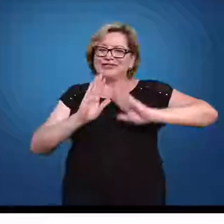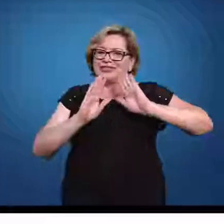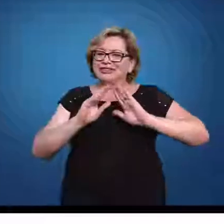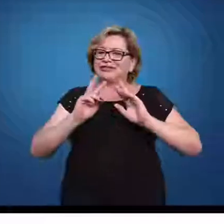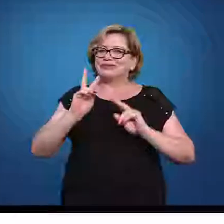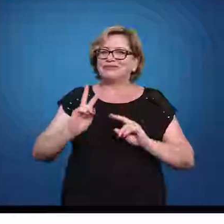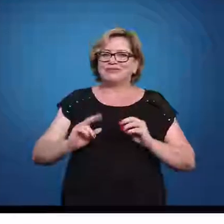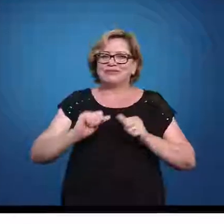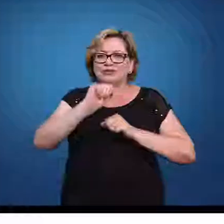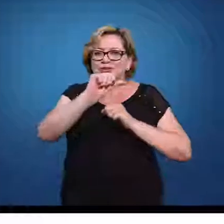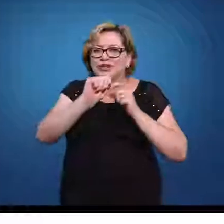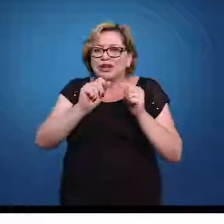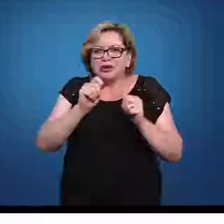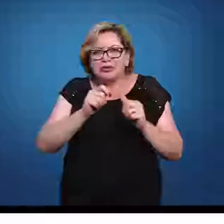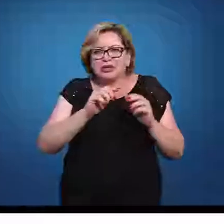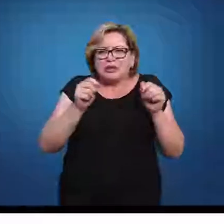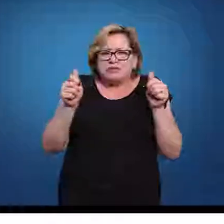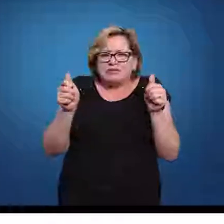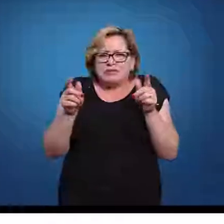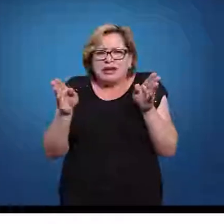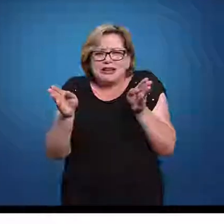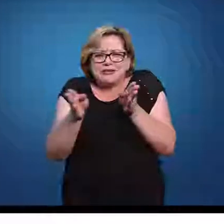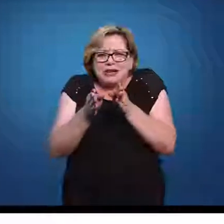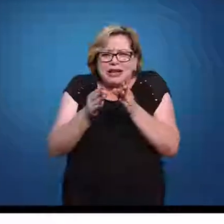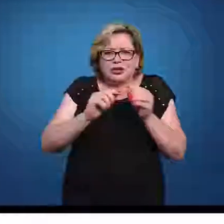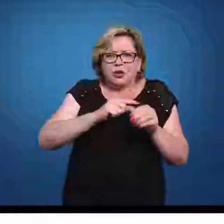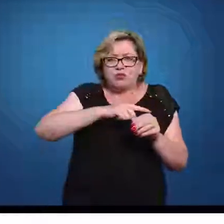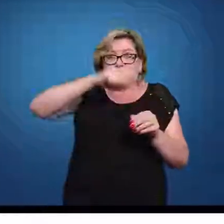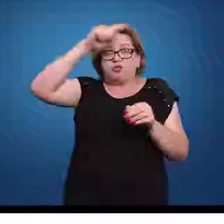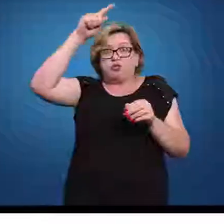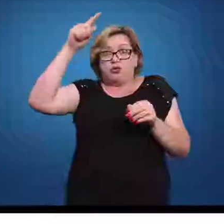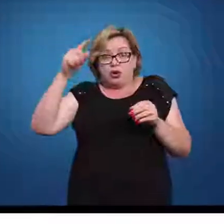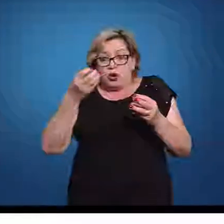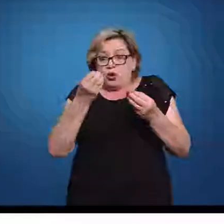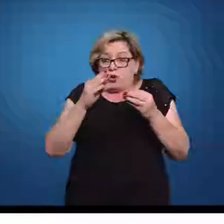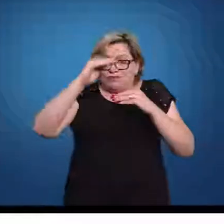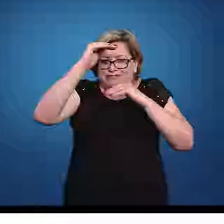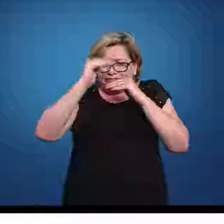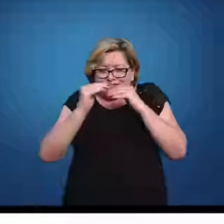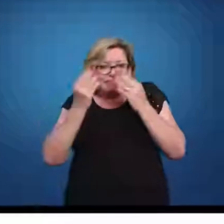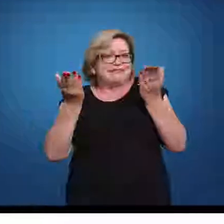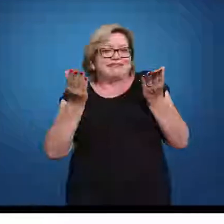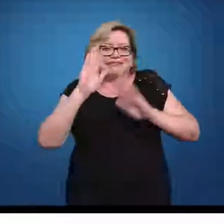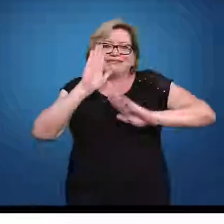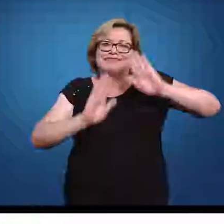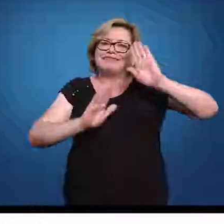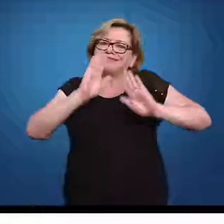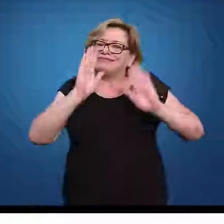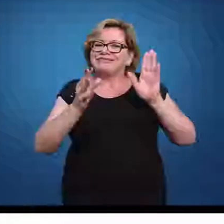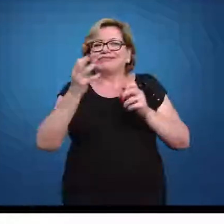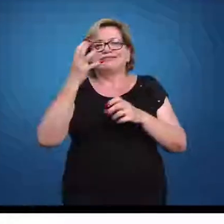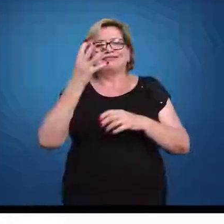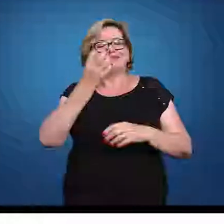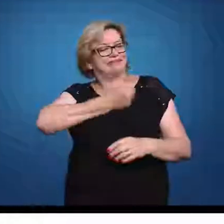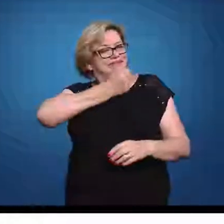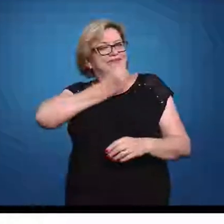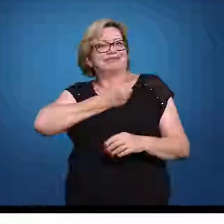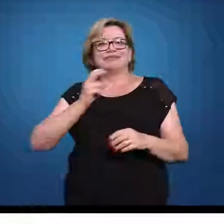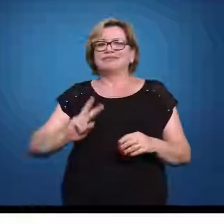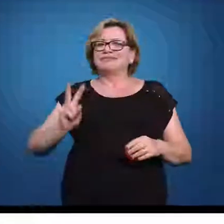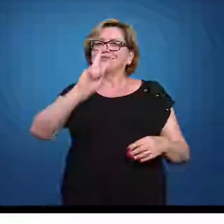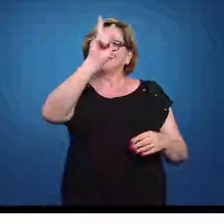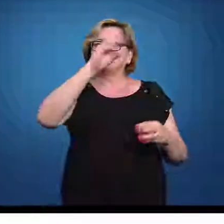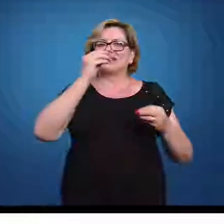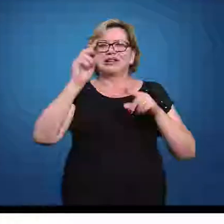variação ela pode ser um pouquinho mais próxima, um pouquinho mais alta, um pouquinho mais abaixada. Depende aí dos valores da